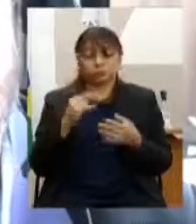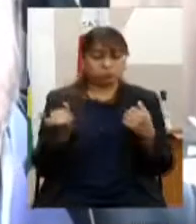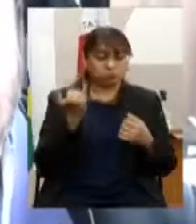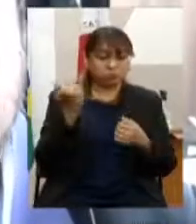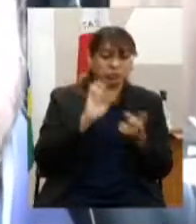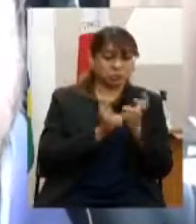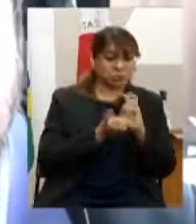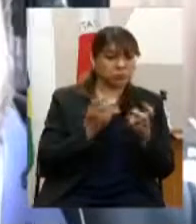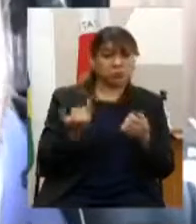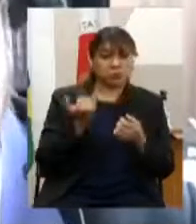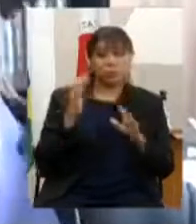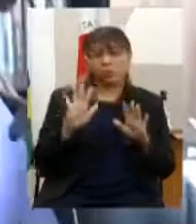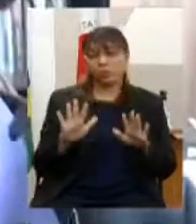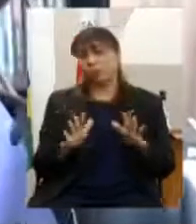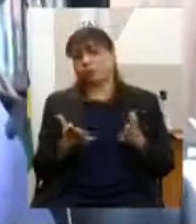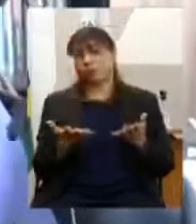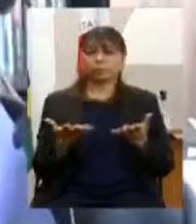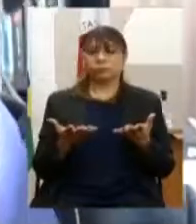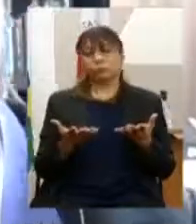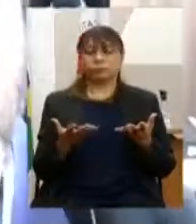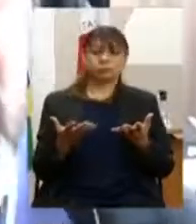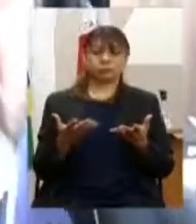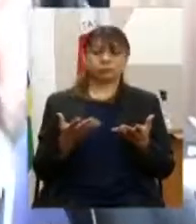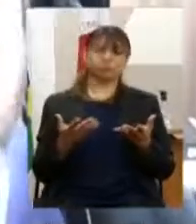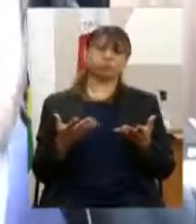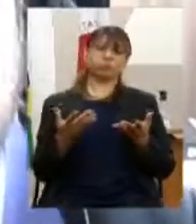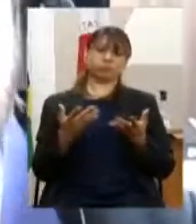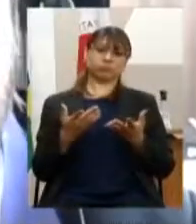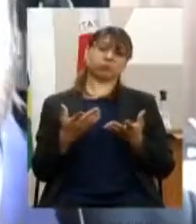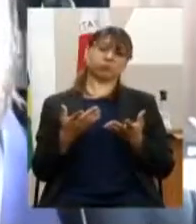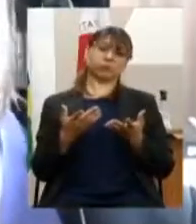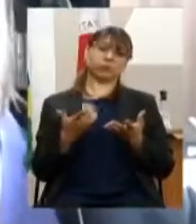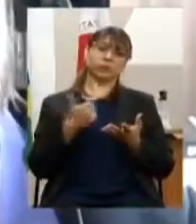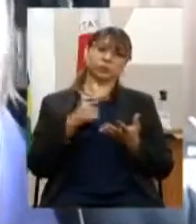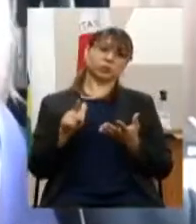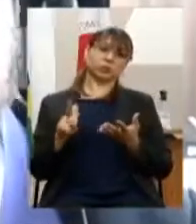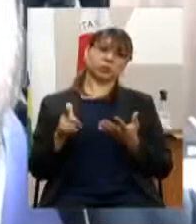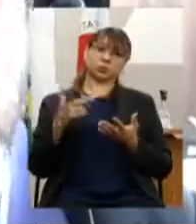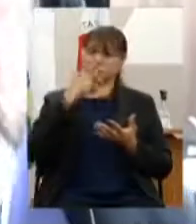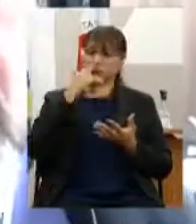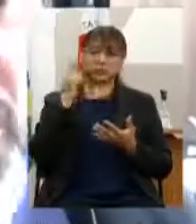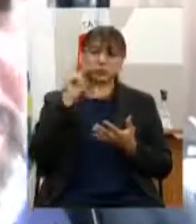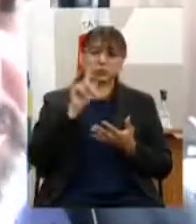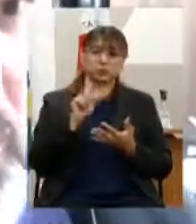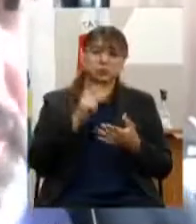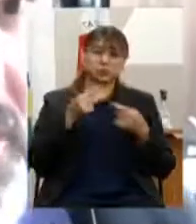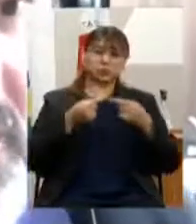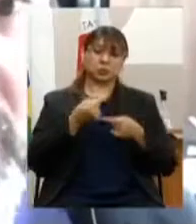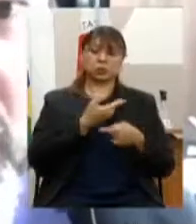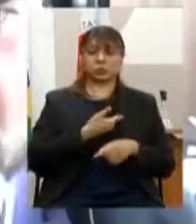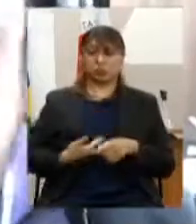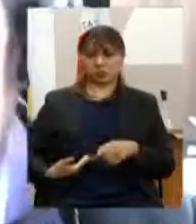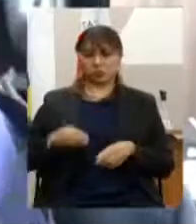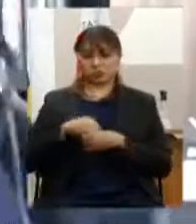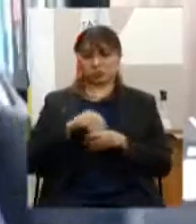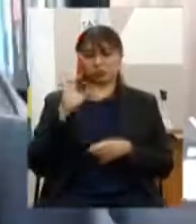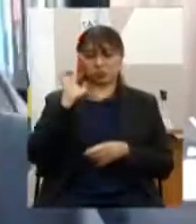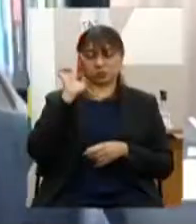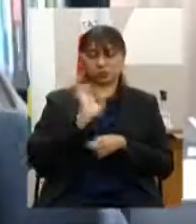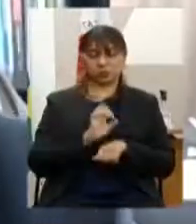evidência mas que isso de certa forma acaba ficando invisível meio as políticas públicas dentro do estado